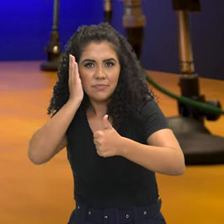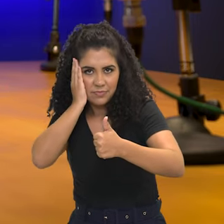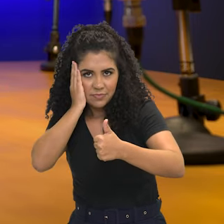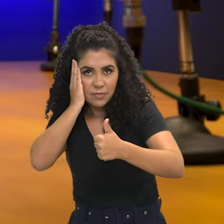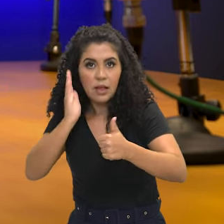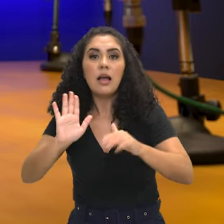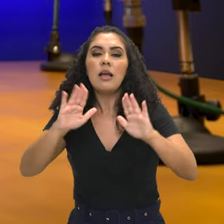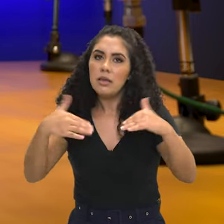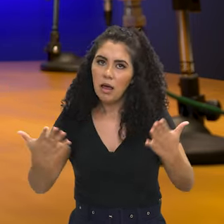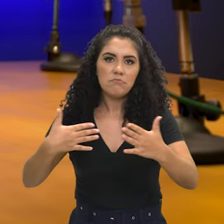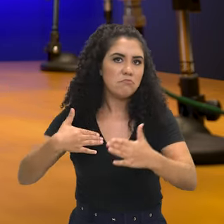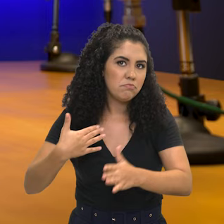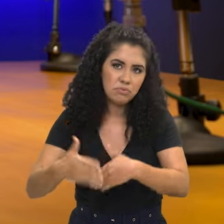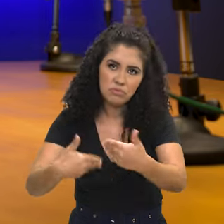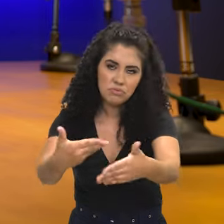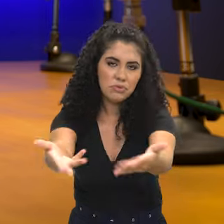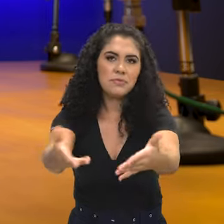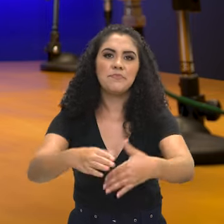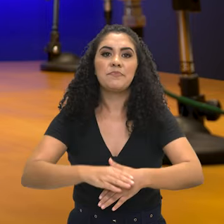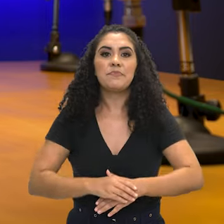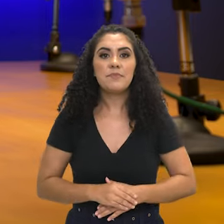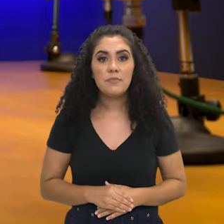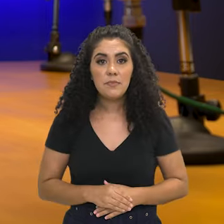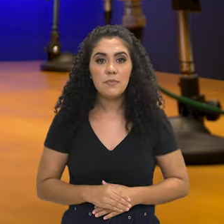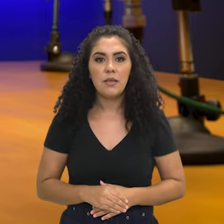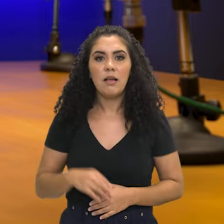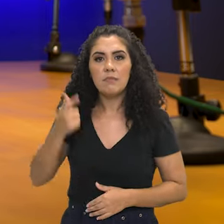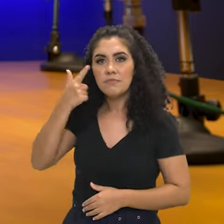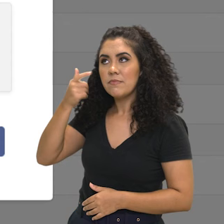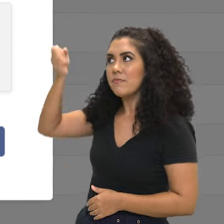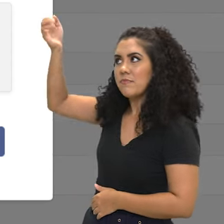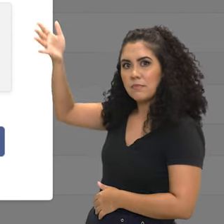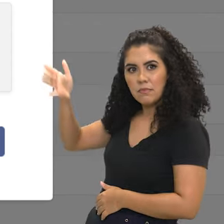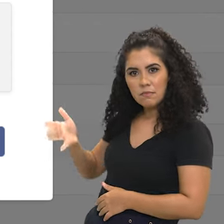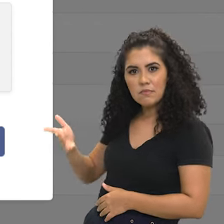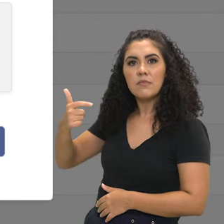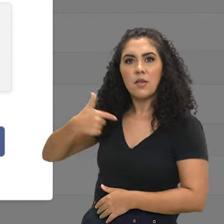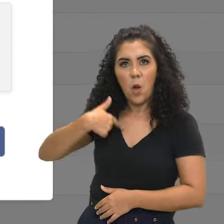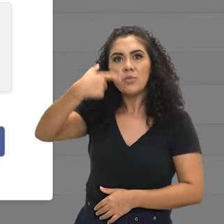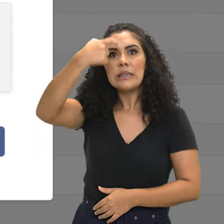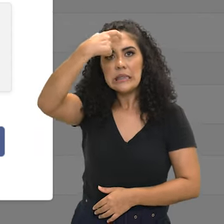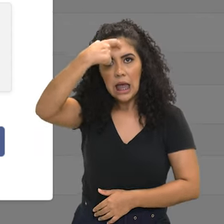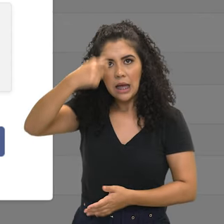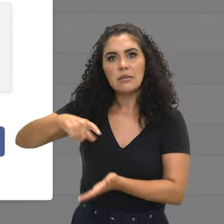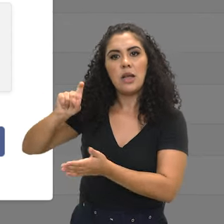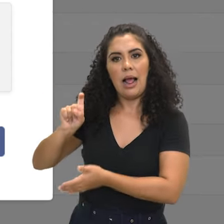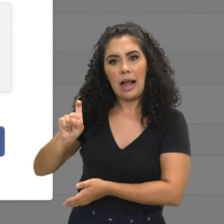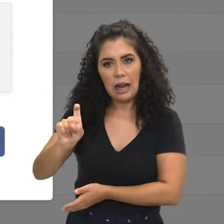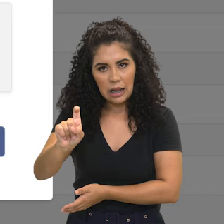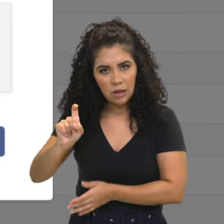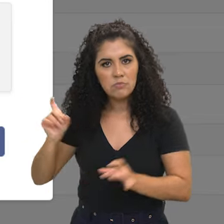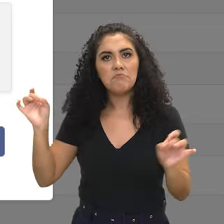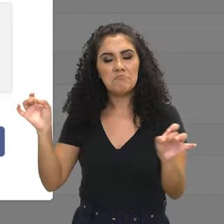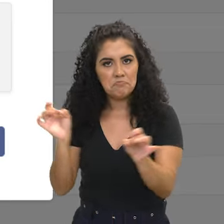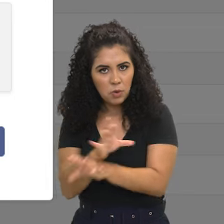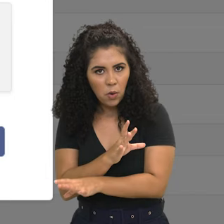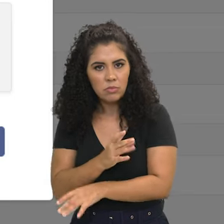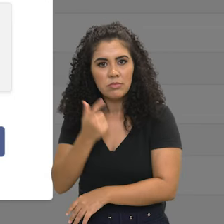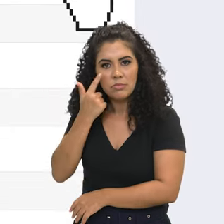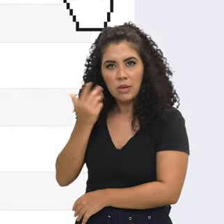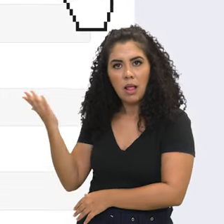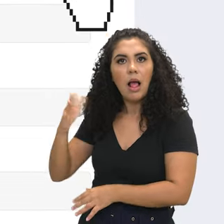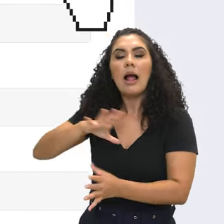colocou como prioritárias. E assim consequentemente. E aí eu digo que estou ciente e aí